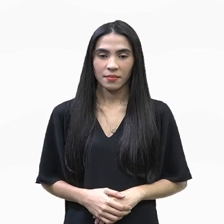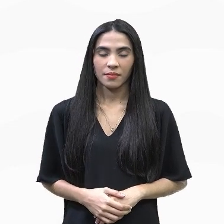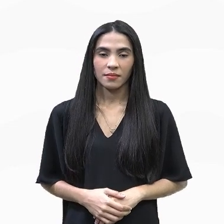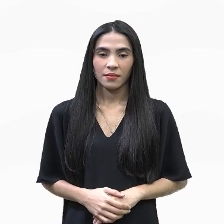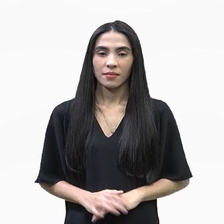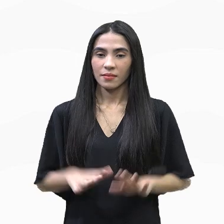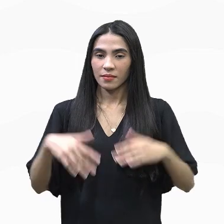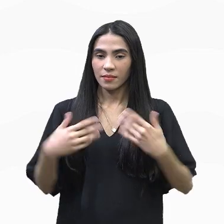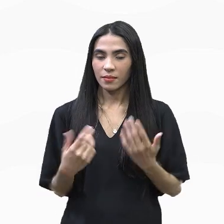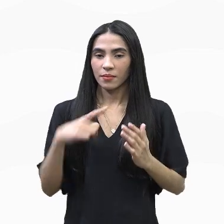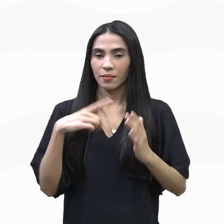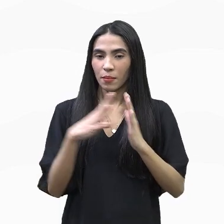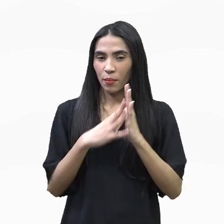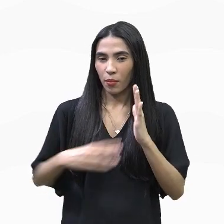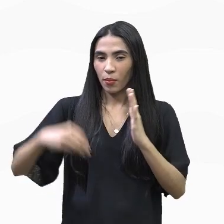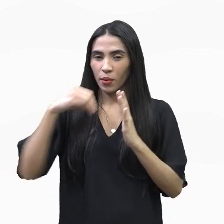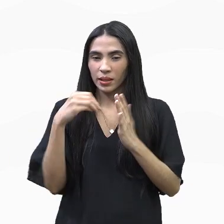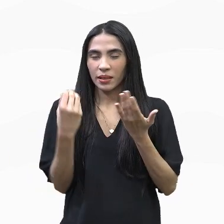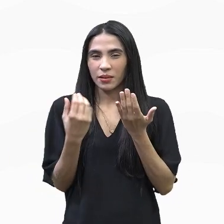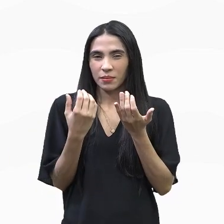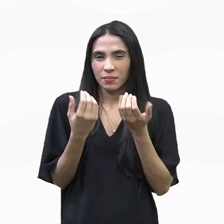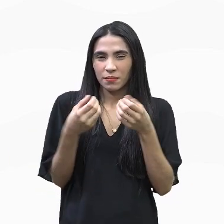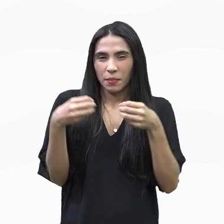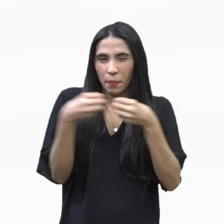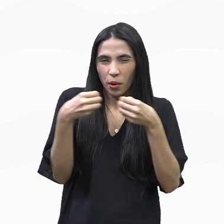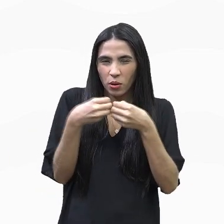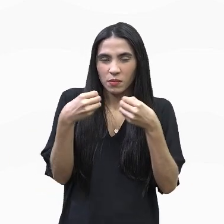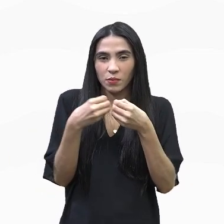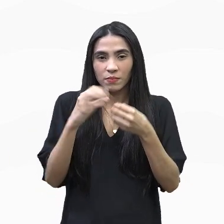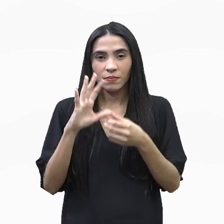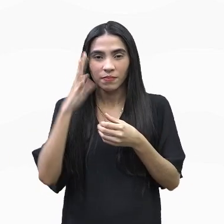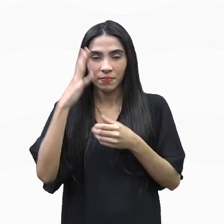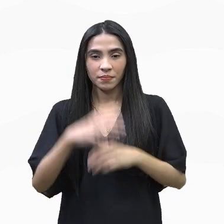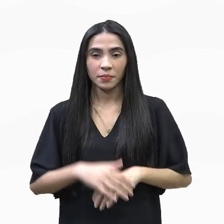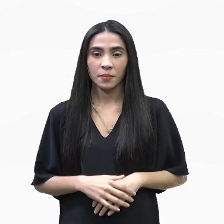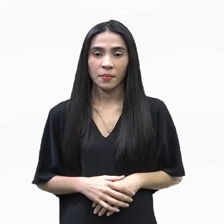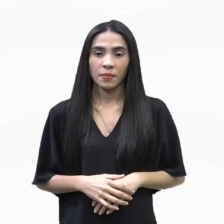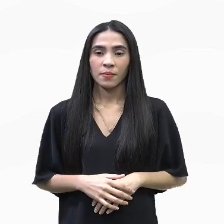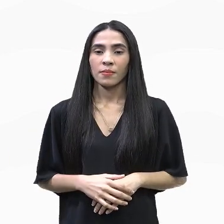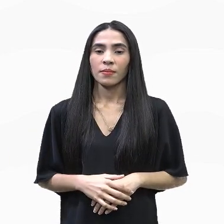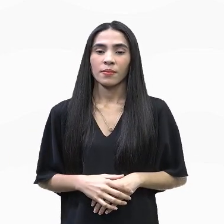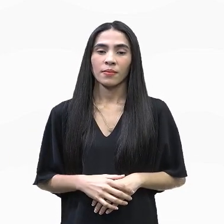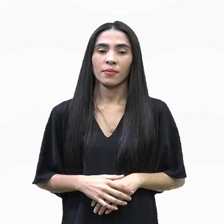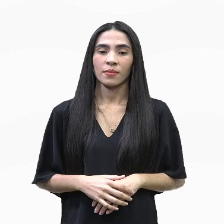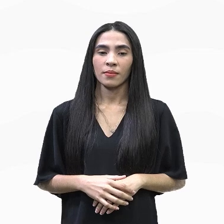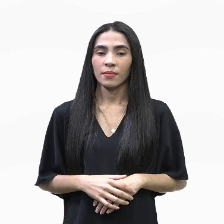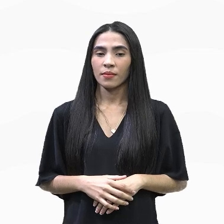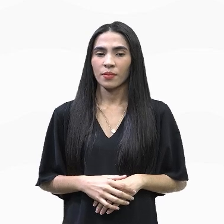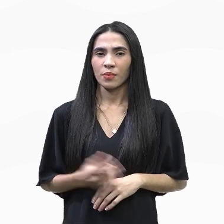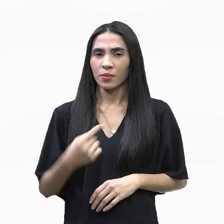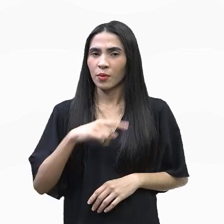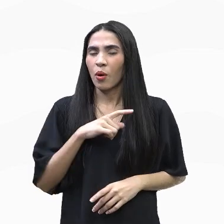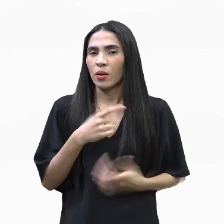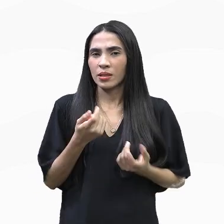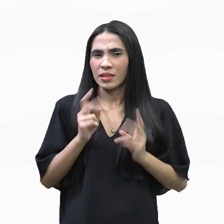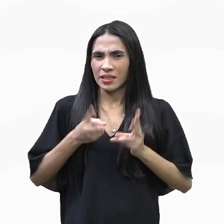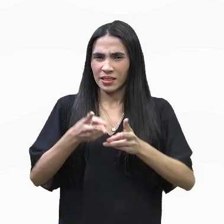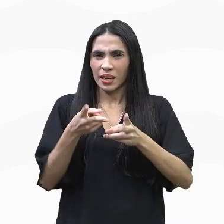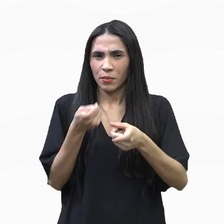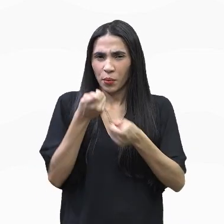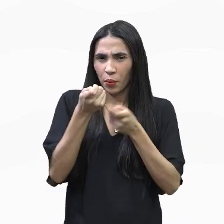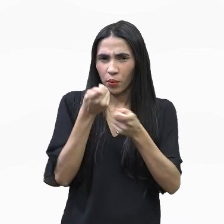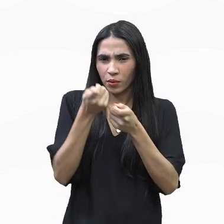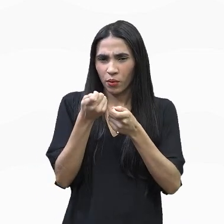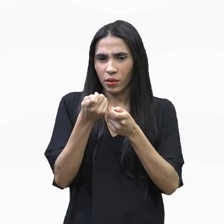Apesar destes modelos estarem próximos da nossa realidade, nem sempre temos o domínio ou a